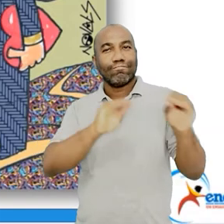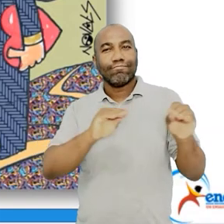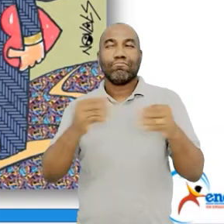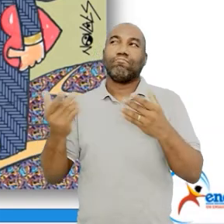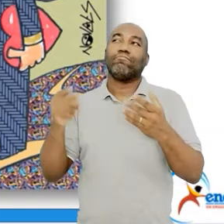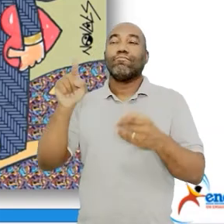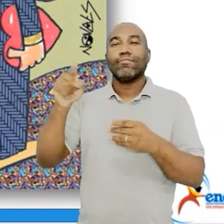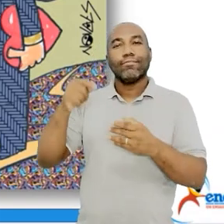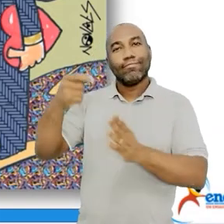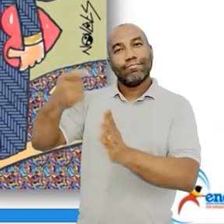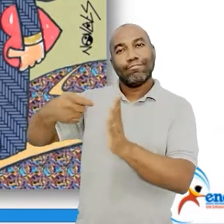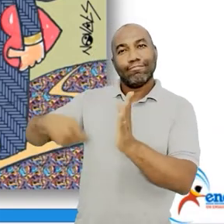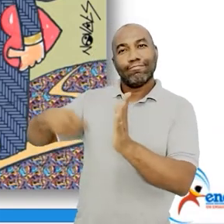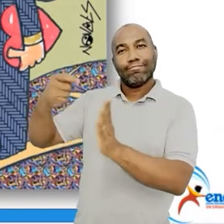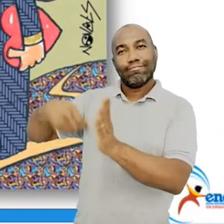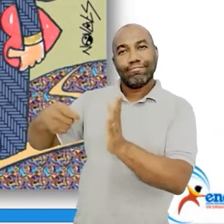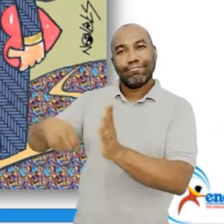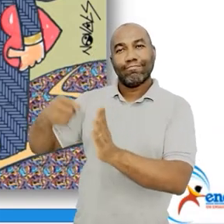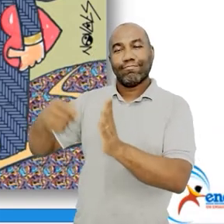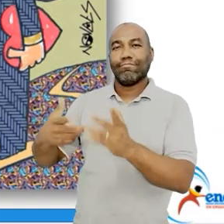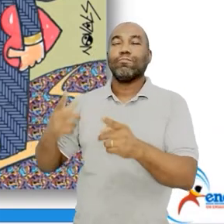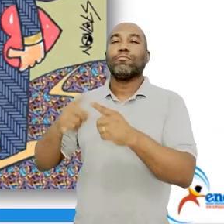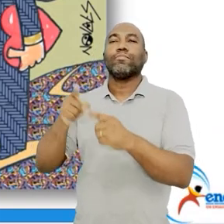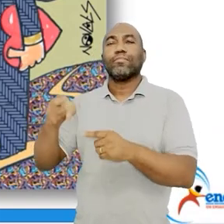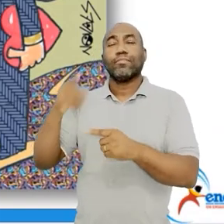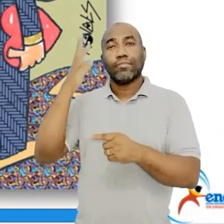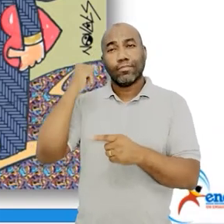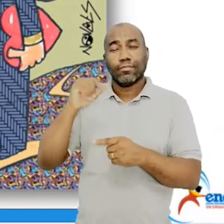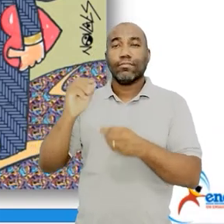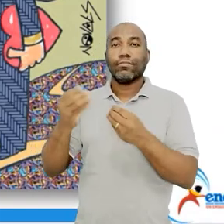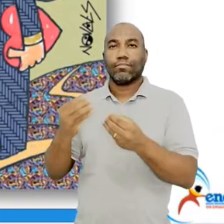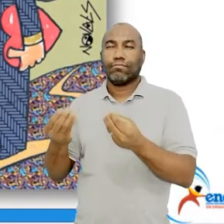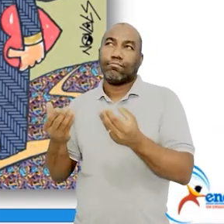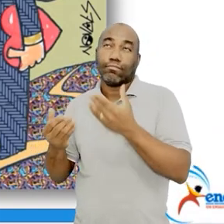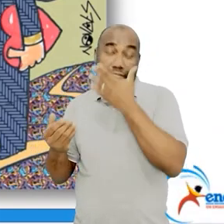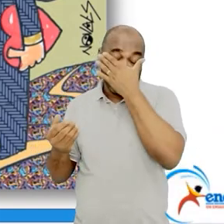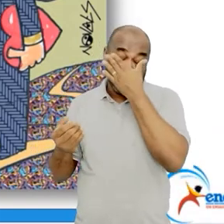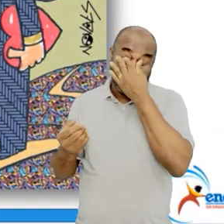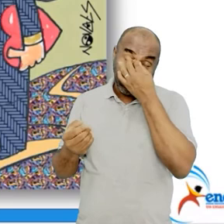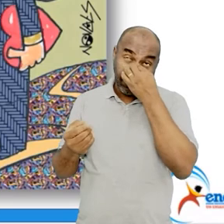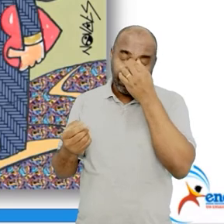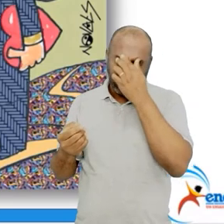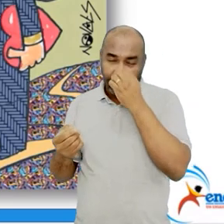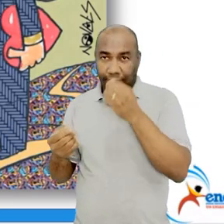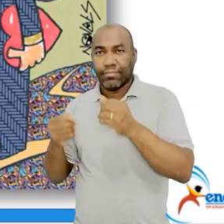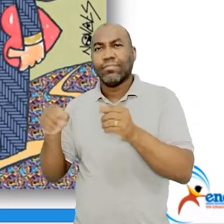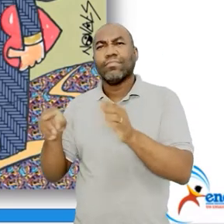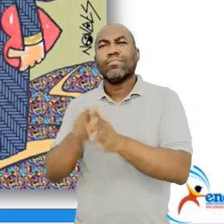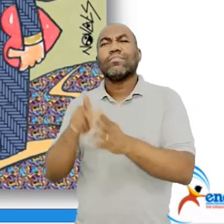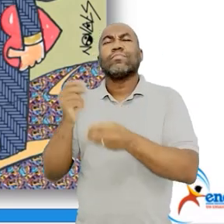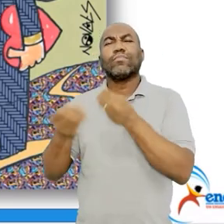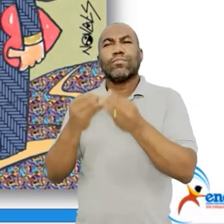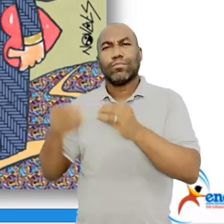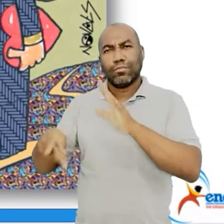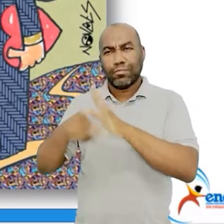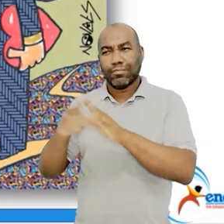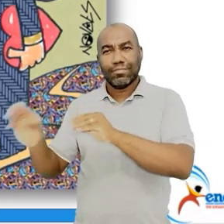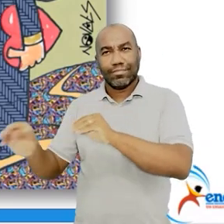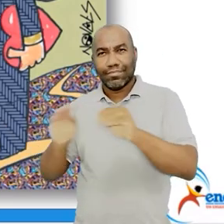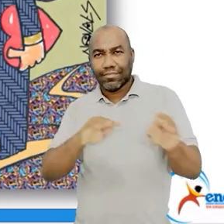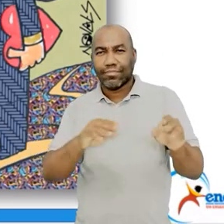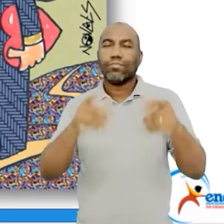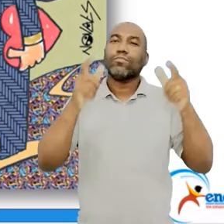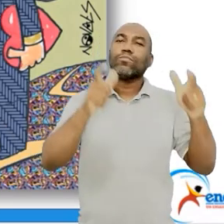acolhimento e de fixar raízes, porque ele vai e ele vai fixar raiz. Mas se ele sai, ele também tem esse